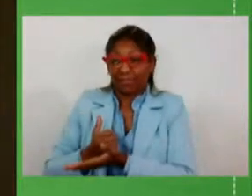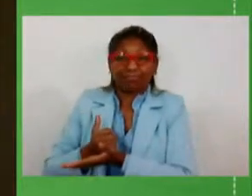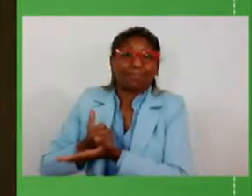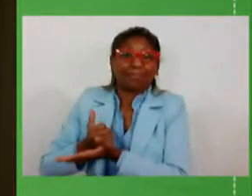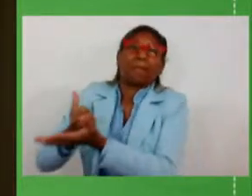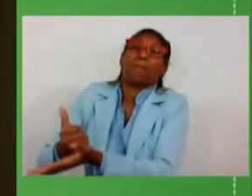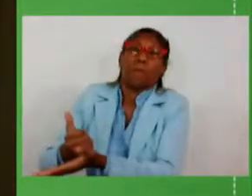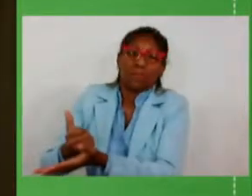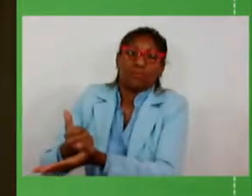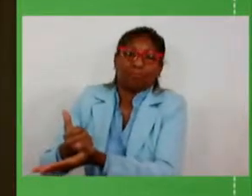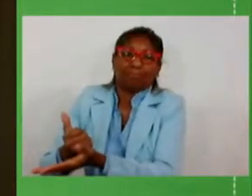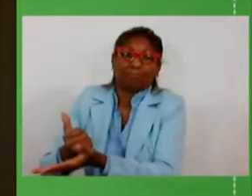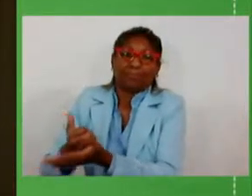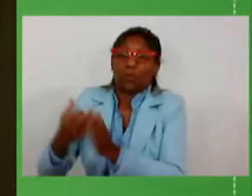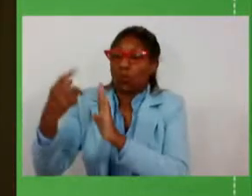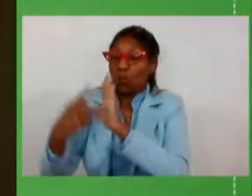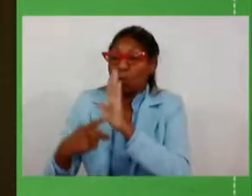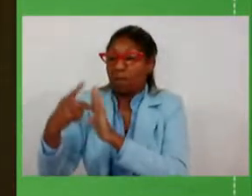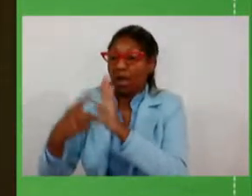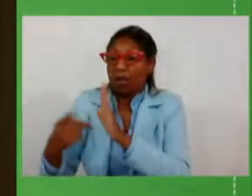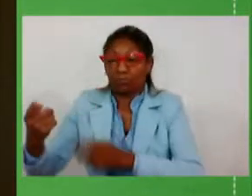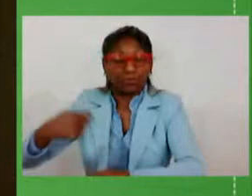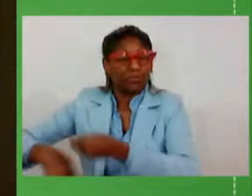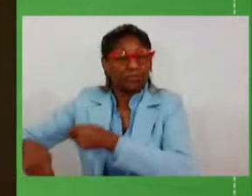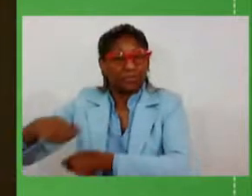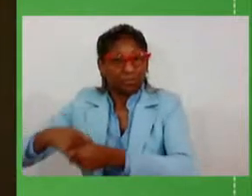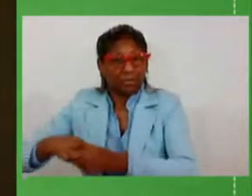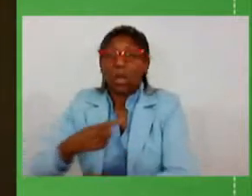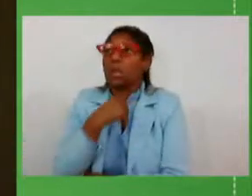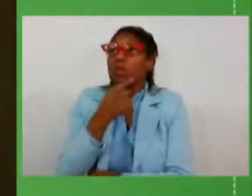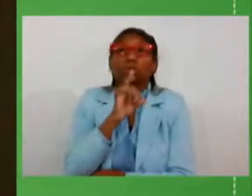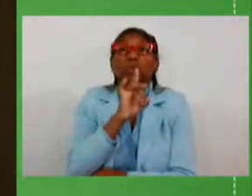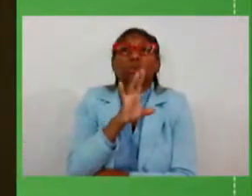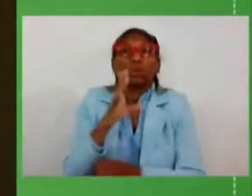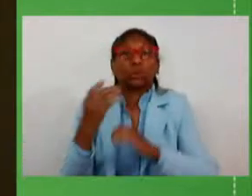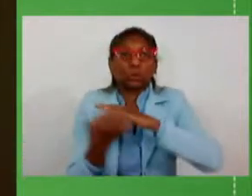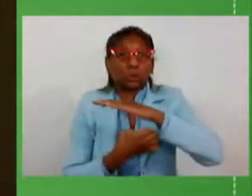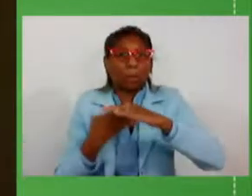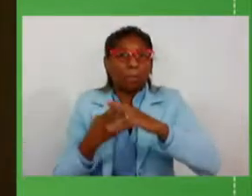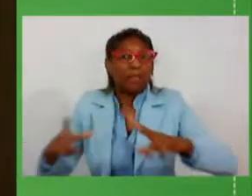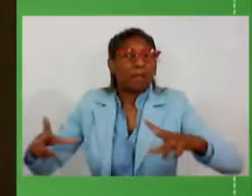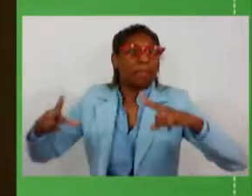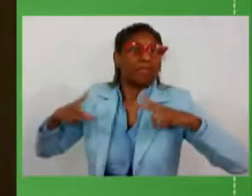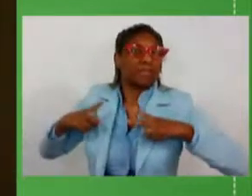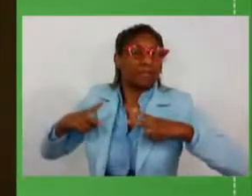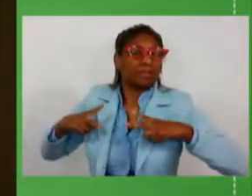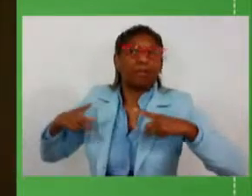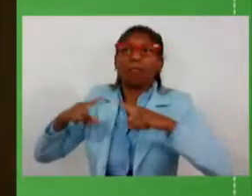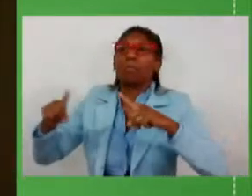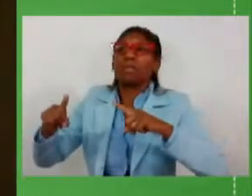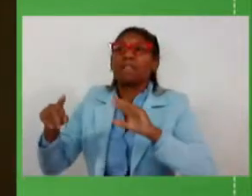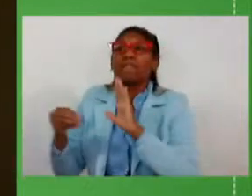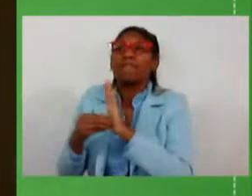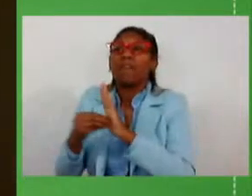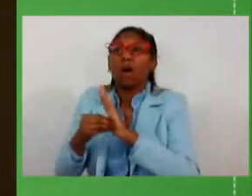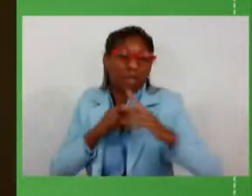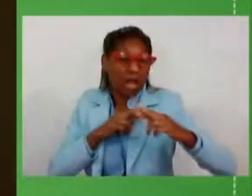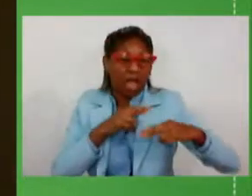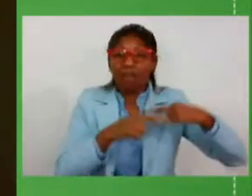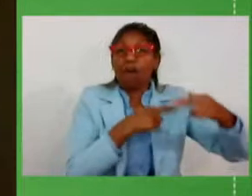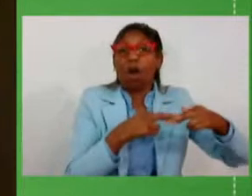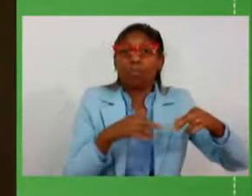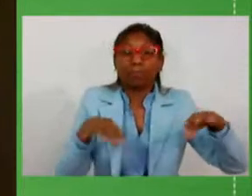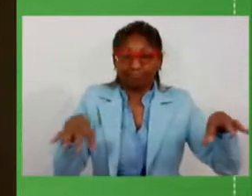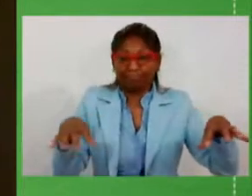de investimentos. E também não adiantaria fazer privatizações sem fazer as reformas, porque aí as privatizações serviriam simplesmente